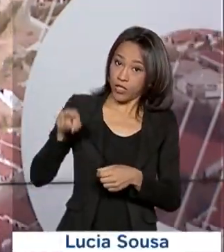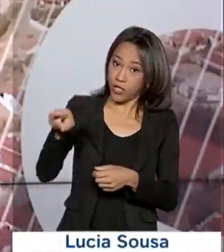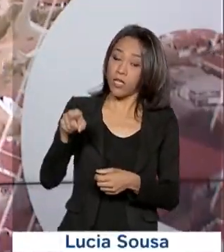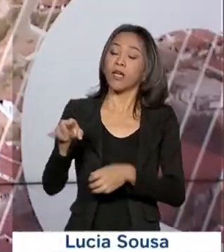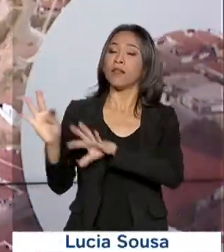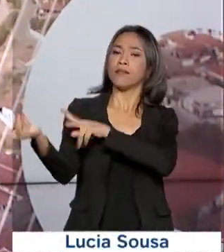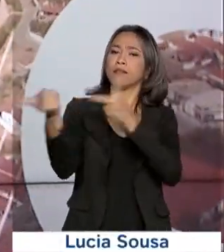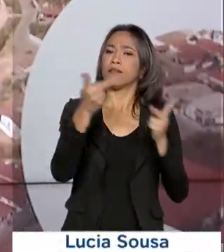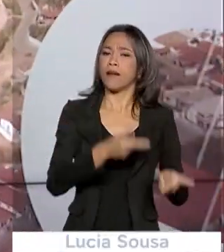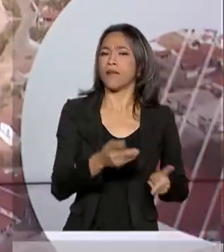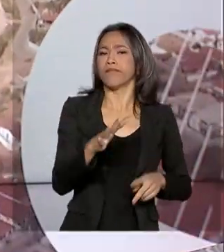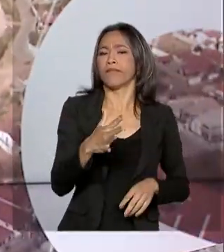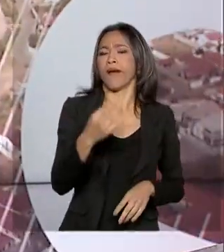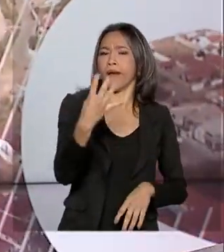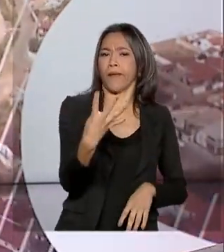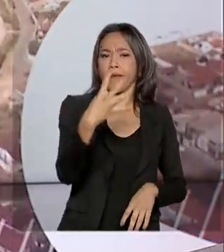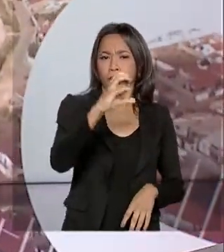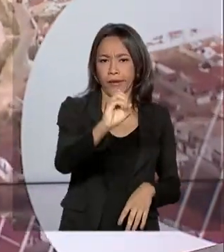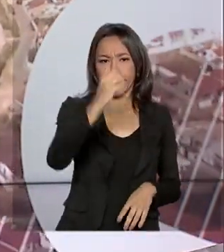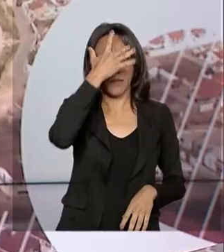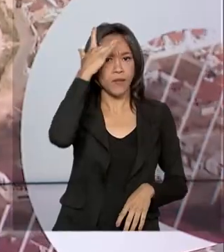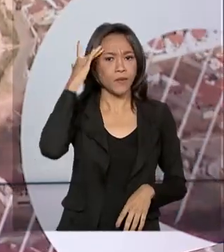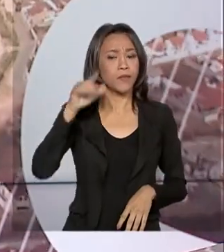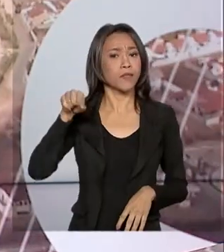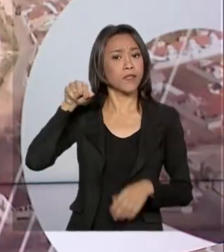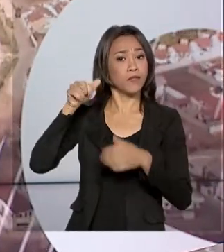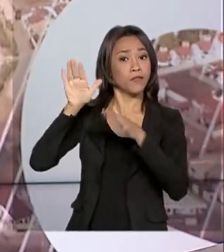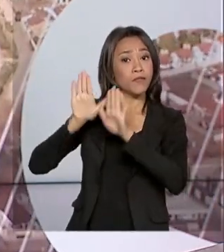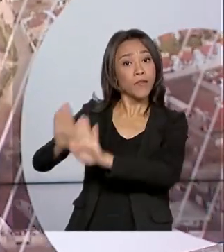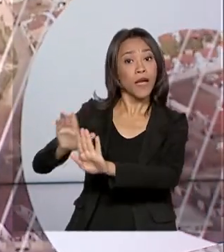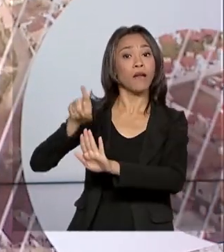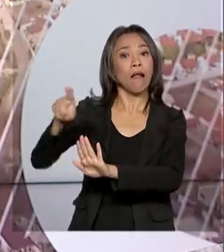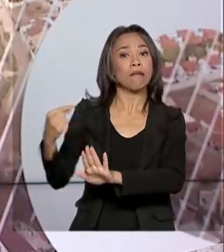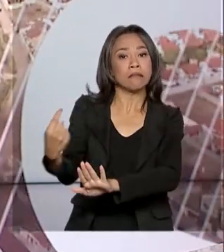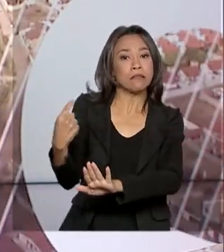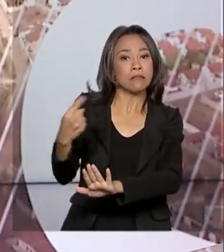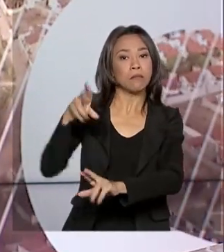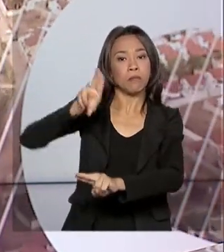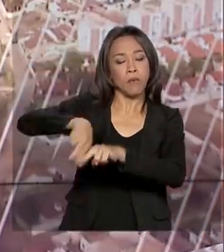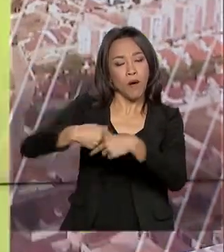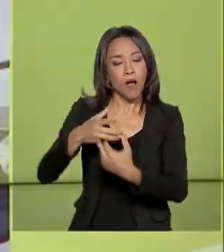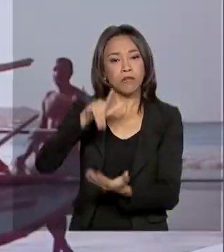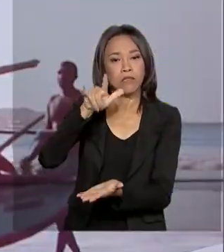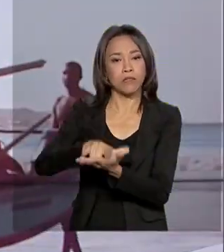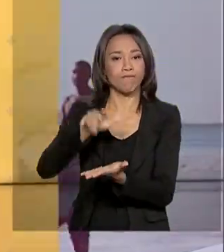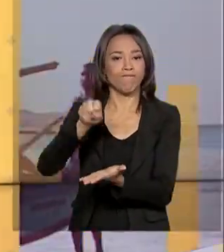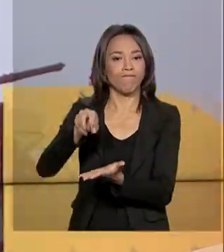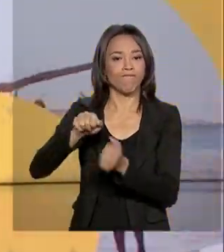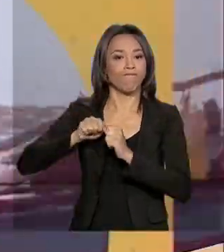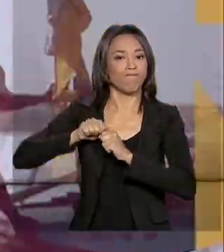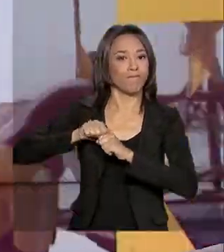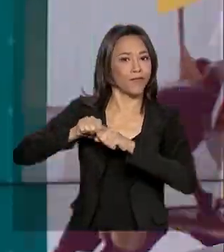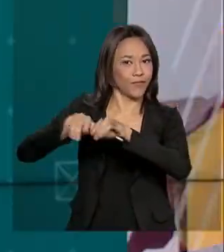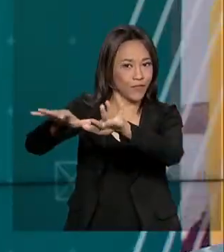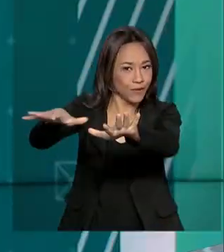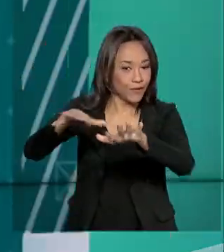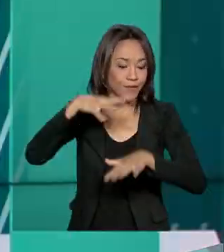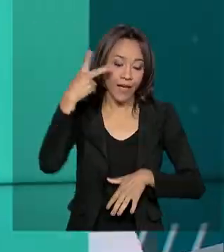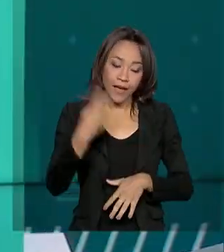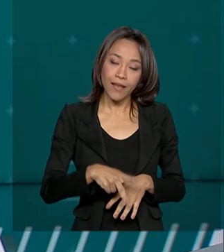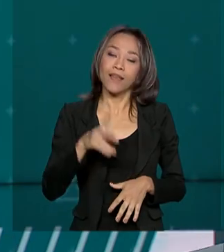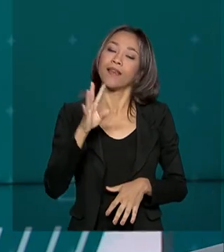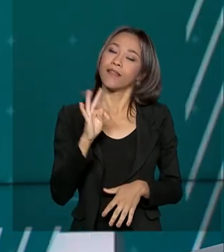Brasil cerca de 40 pessoas que estão isoladas na cidade chinesa por causa do coronavírus. A TV Brasil